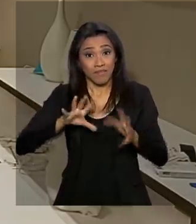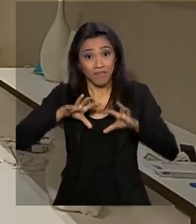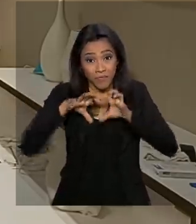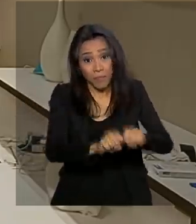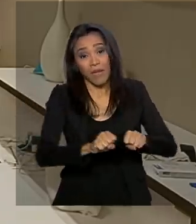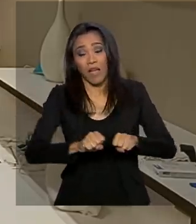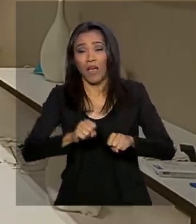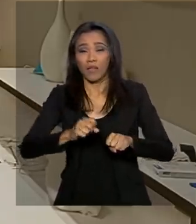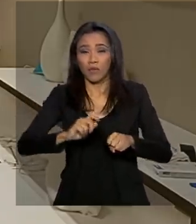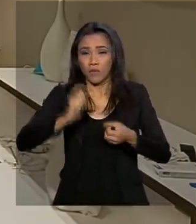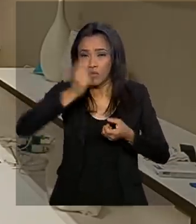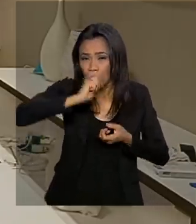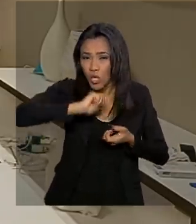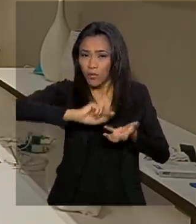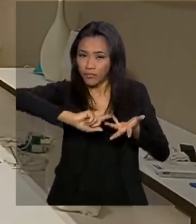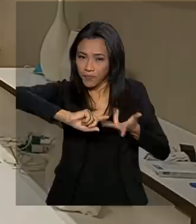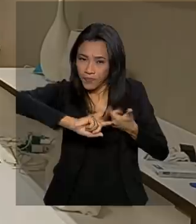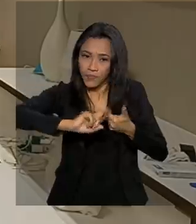temos mortos.